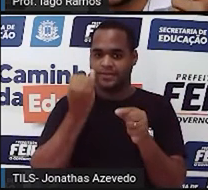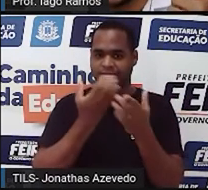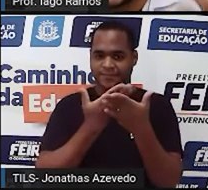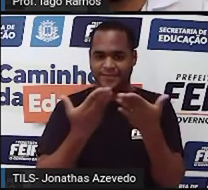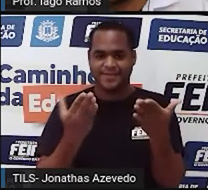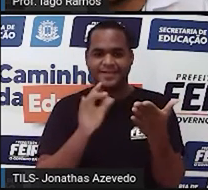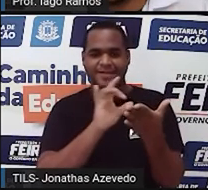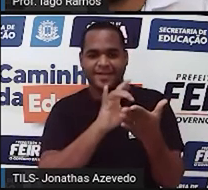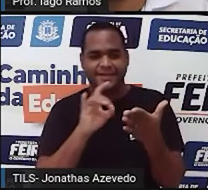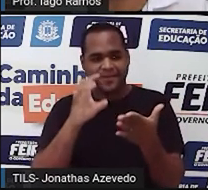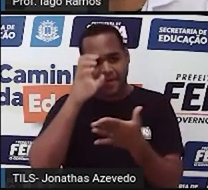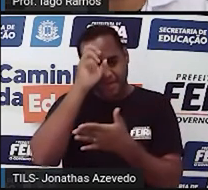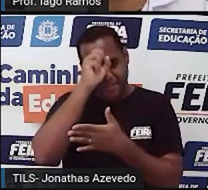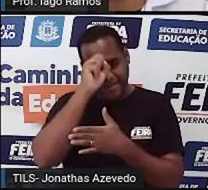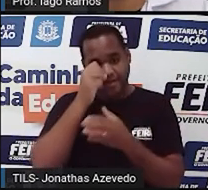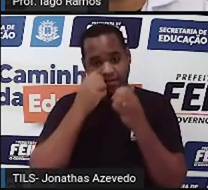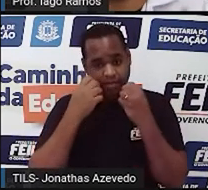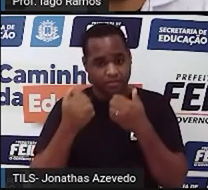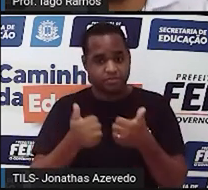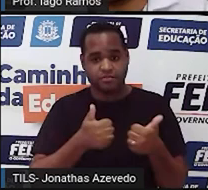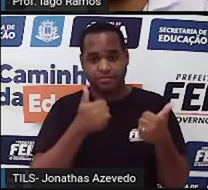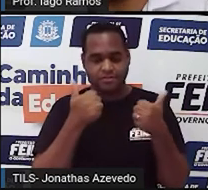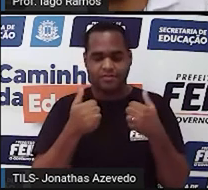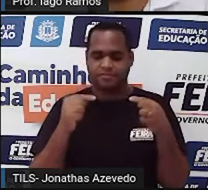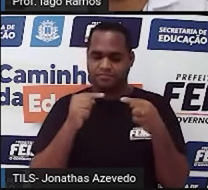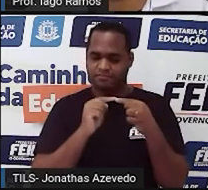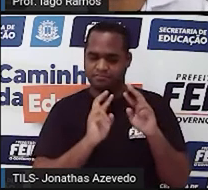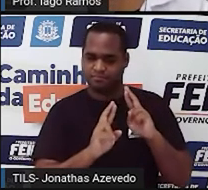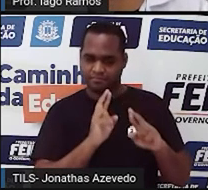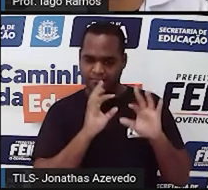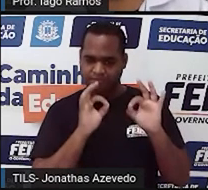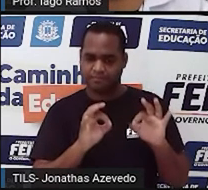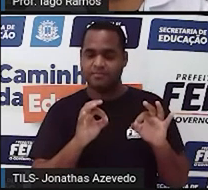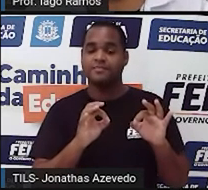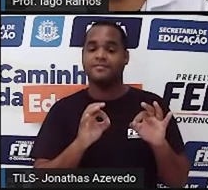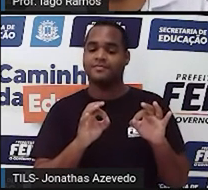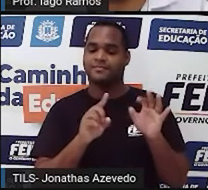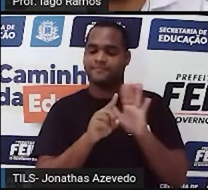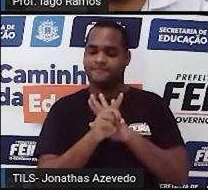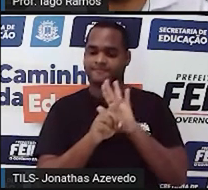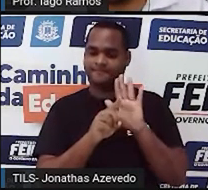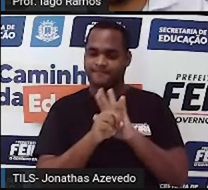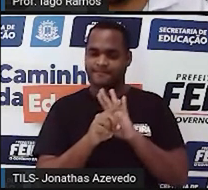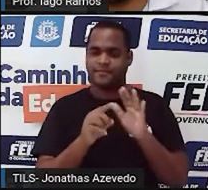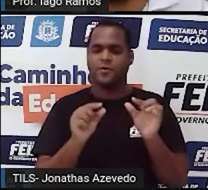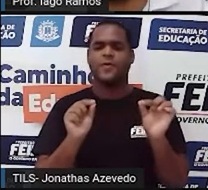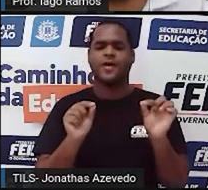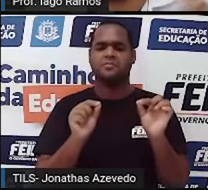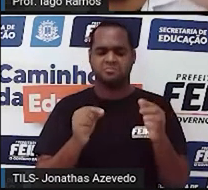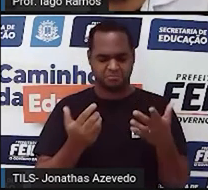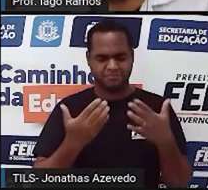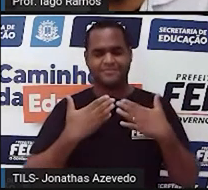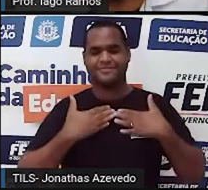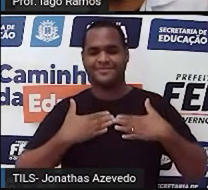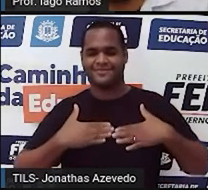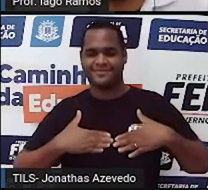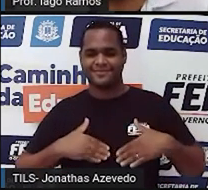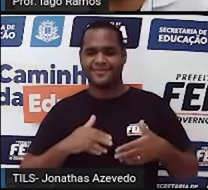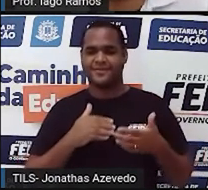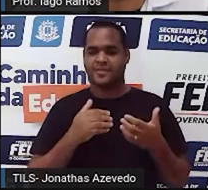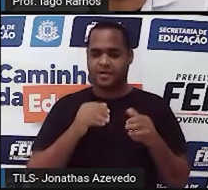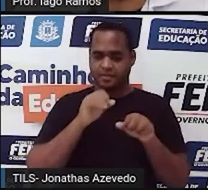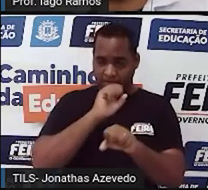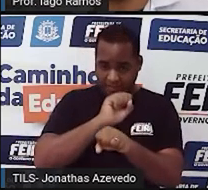a gente aprender esse exercício, que é o exercício de fazer uma pausa para organizar as